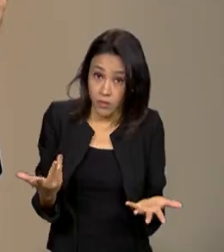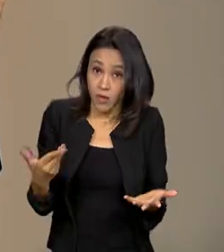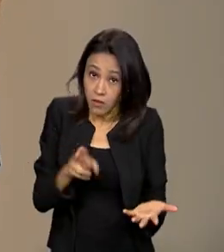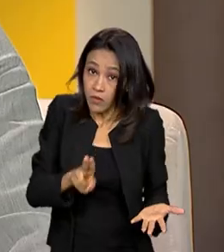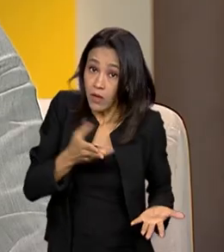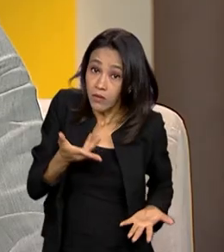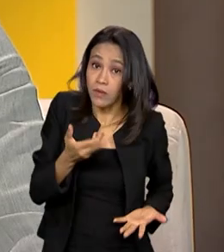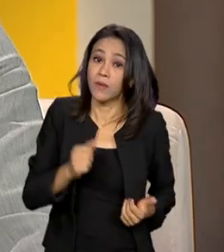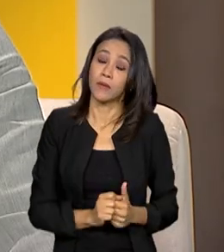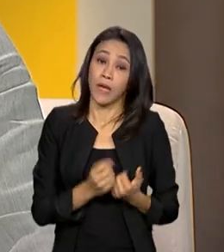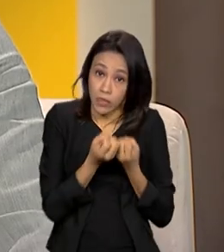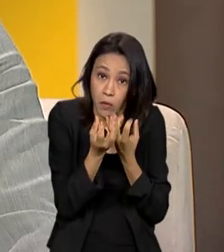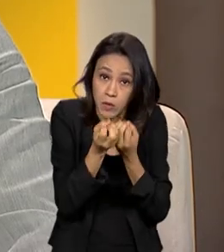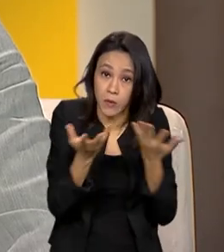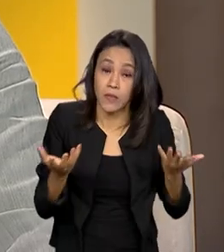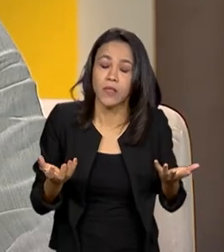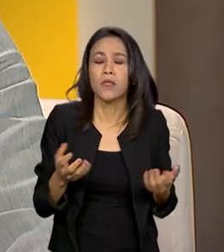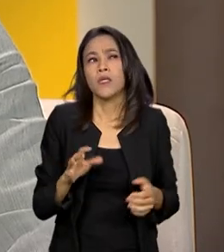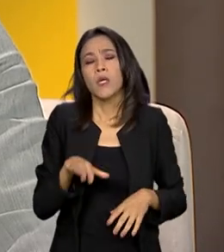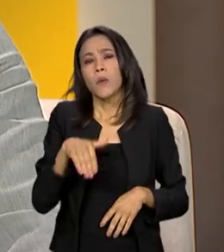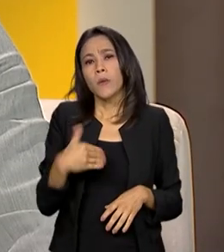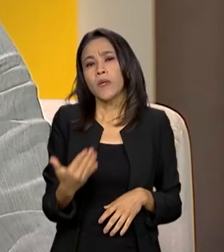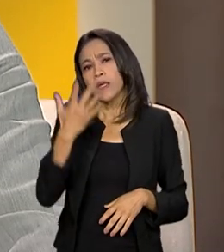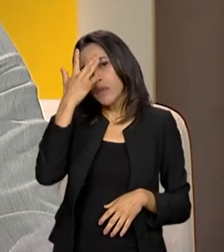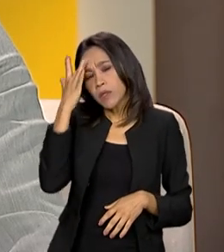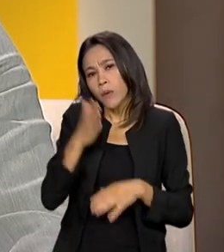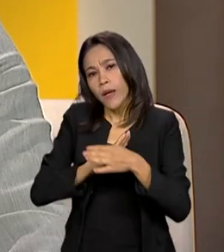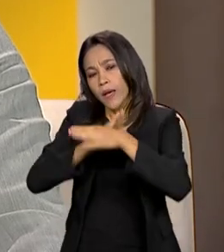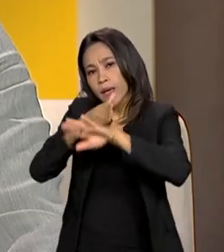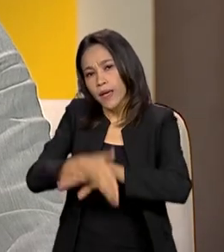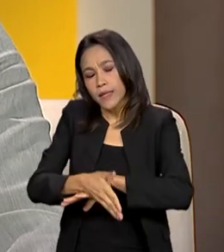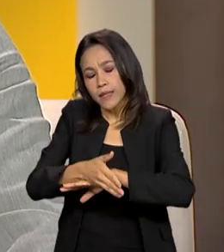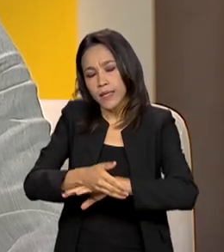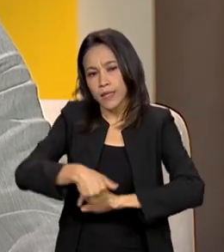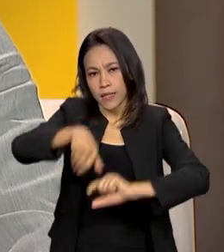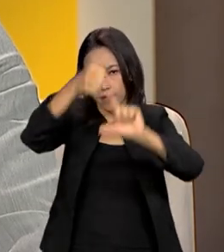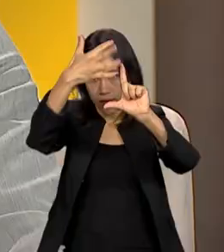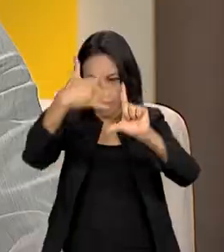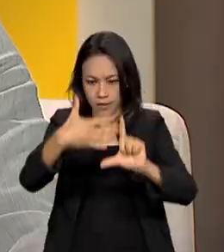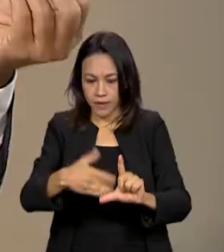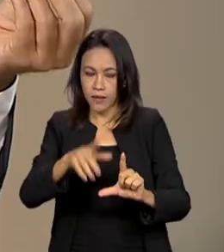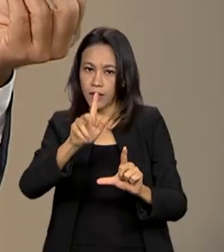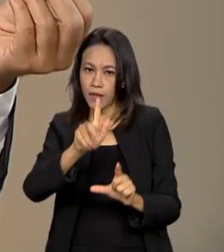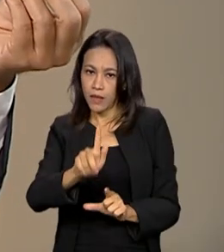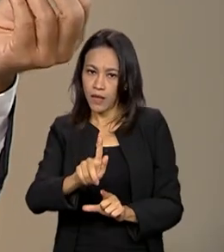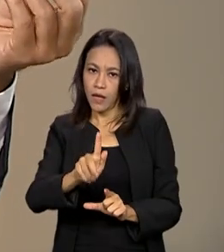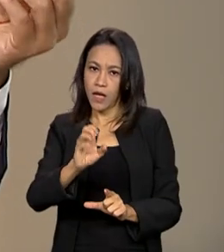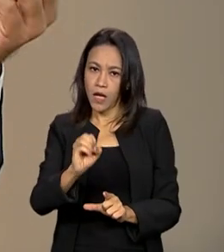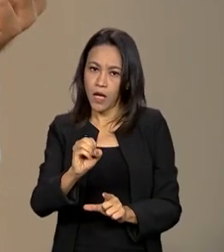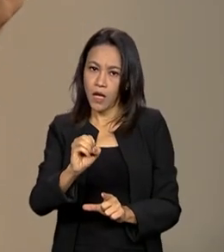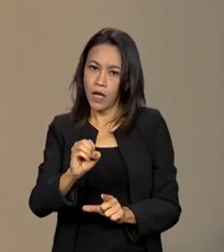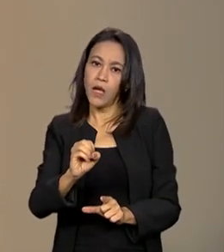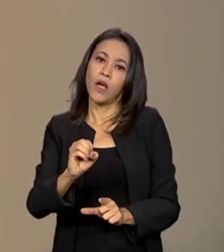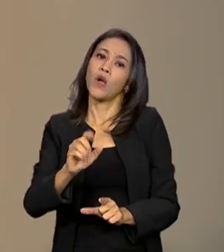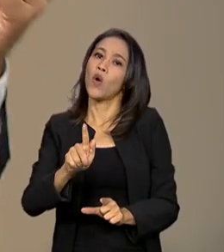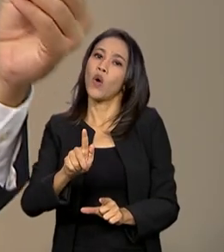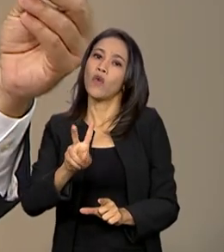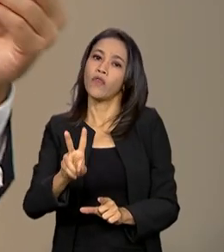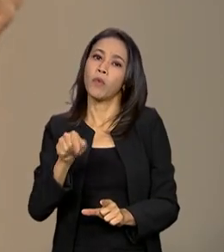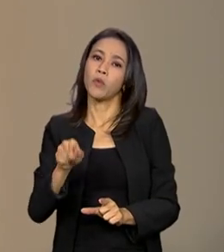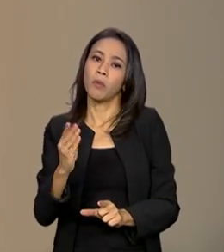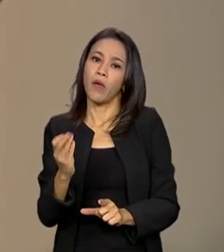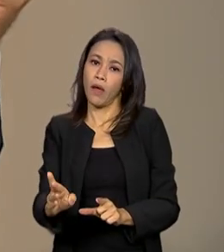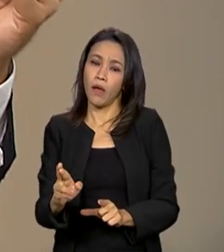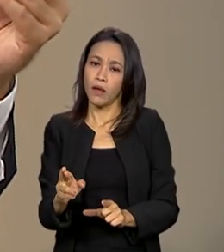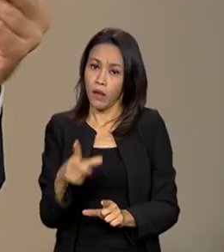o cidadão, ele tem esse engajamento com a plataforma Gov.br, ele fornece seus dados ali para a plataforma. Qual que é